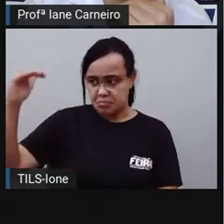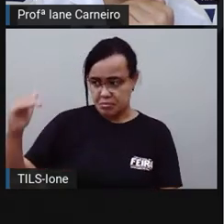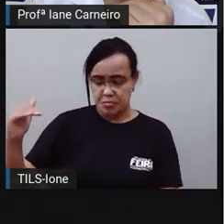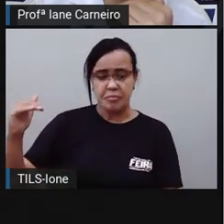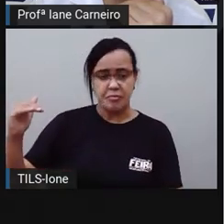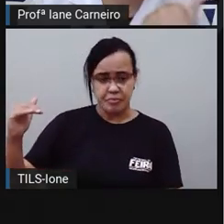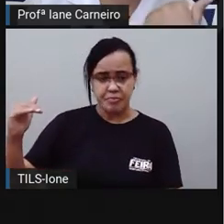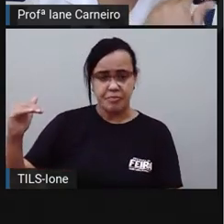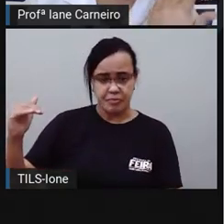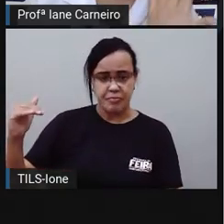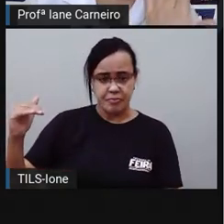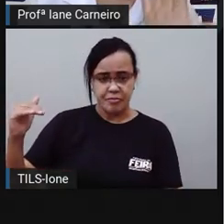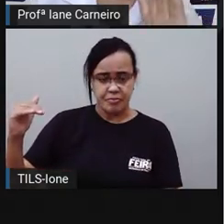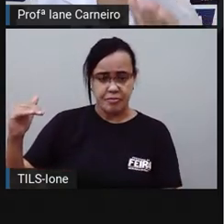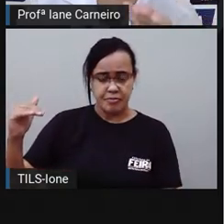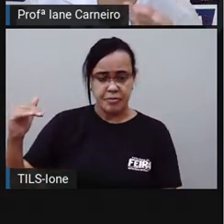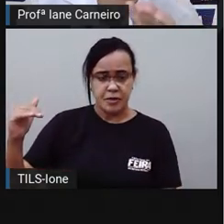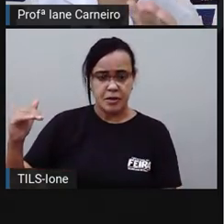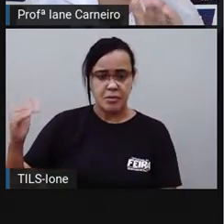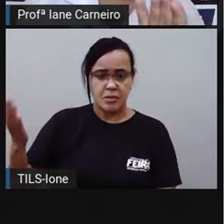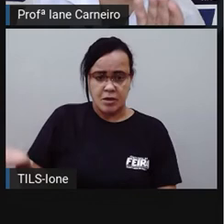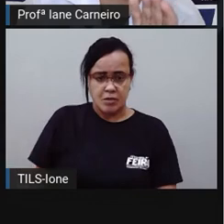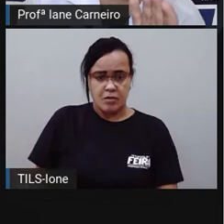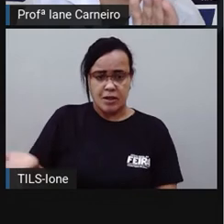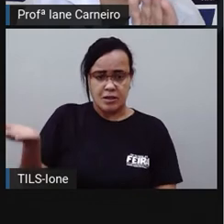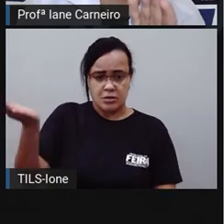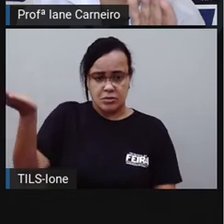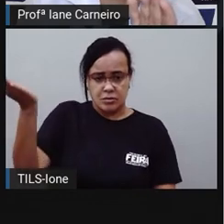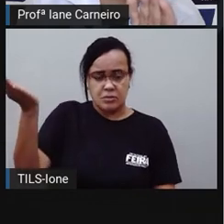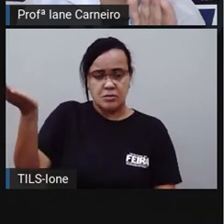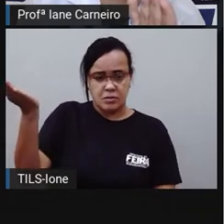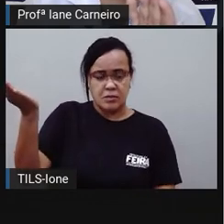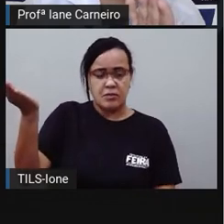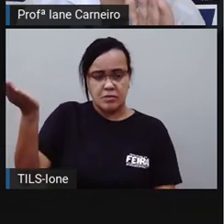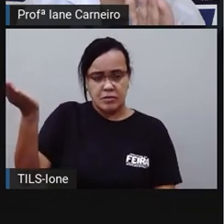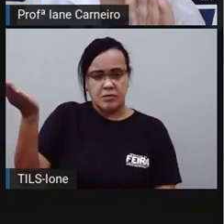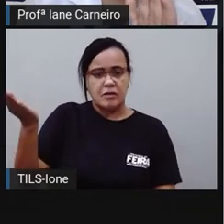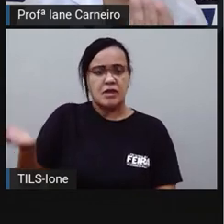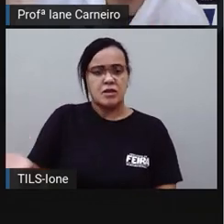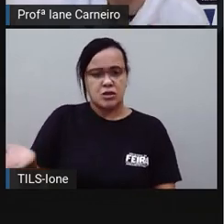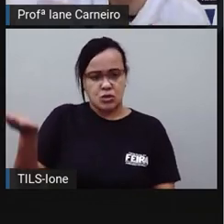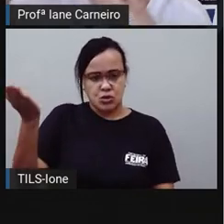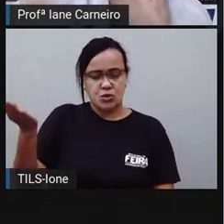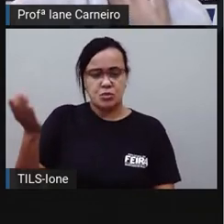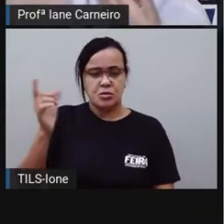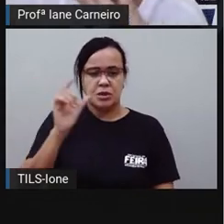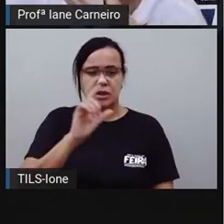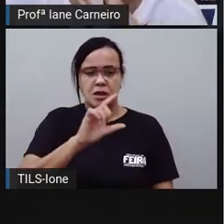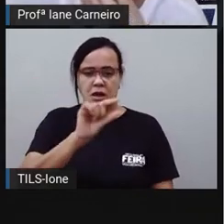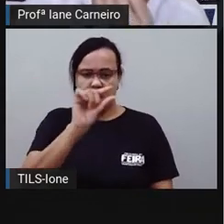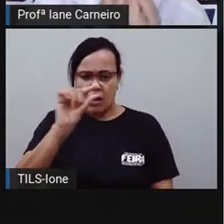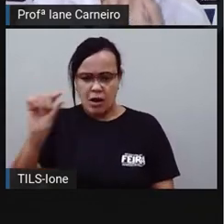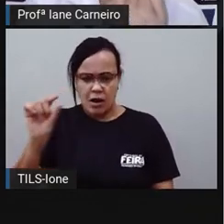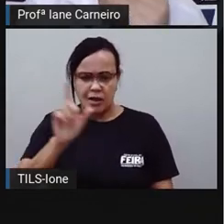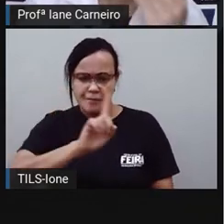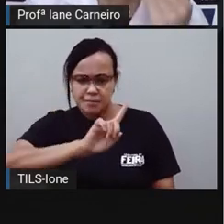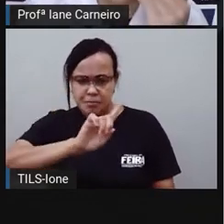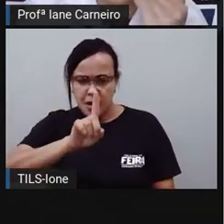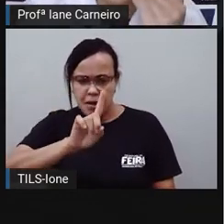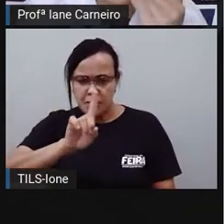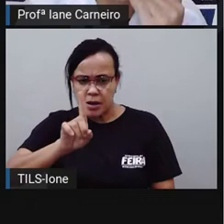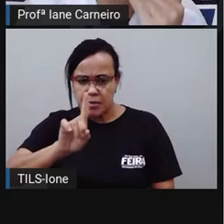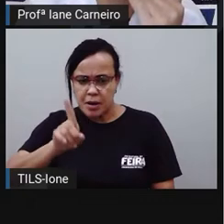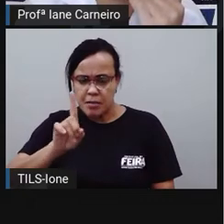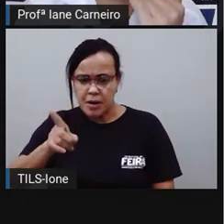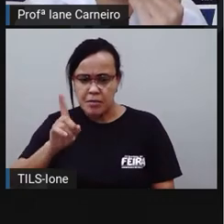descer. Se a criança for um pouquinho mais alta, essa parte daqui, ó, que está aqui, ela é móvel. Ela desce e sobe. Se a criança